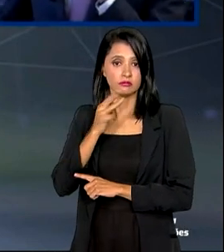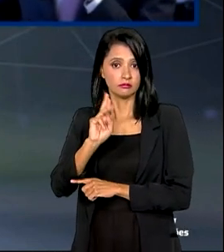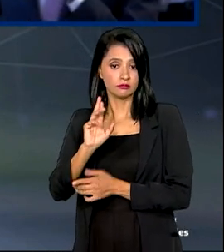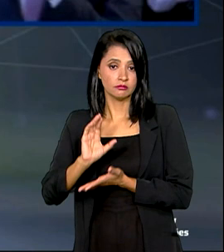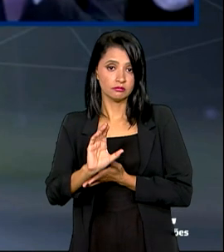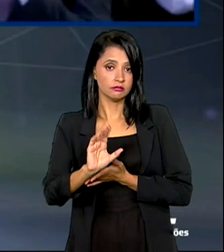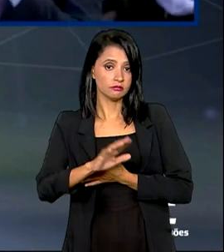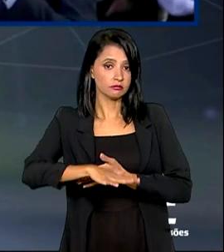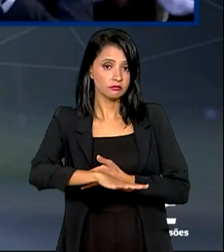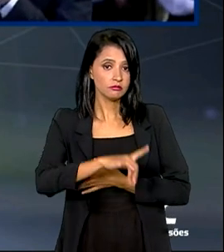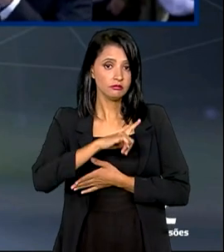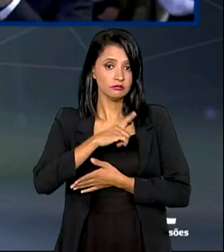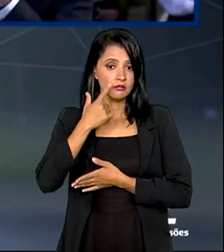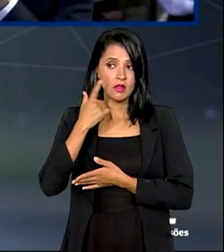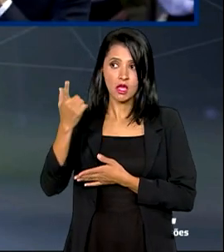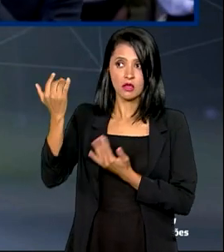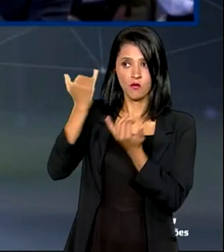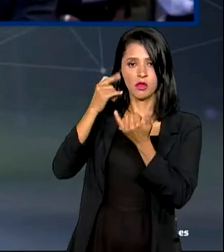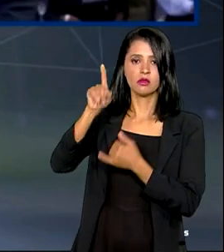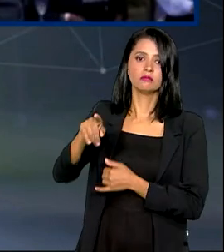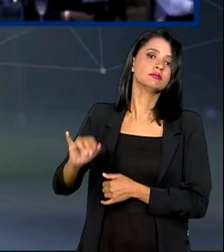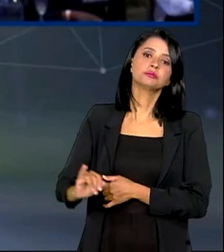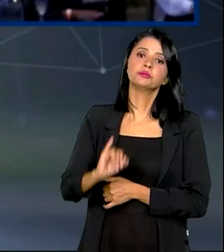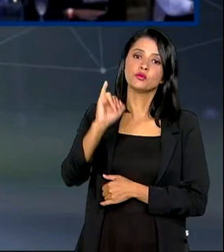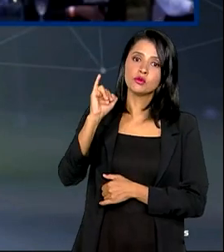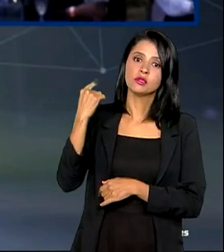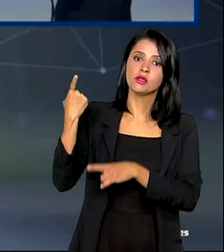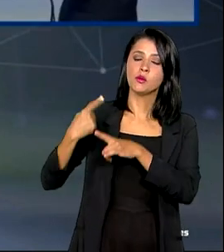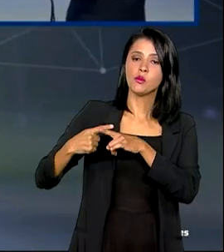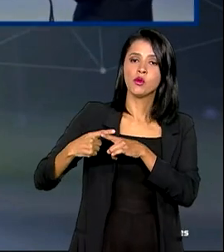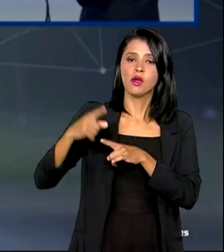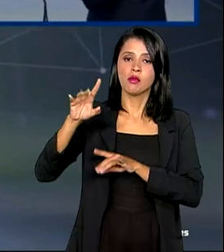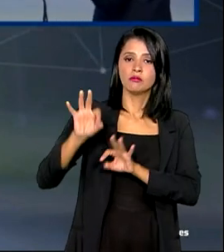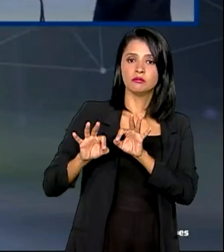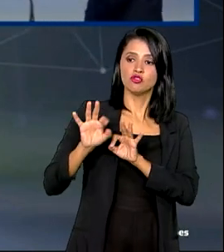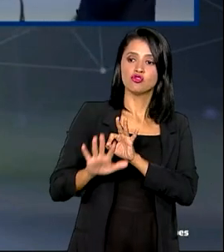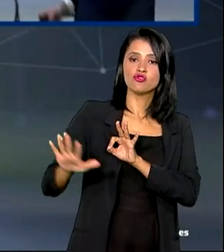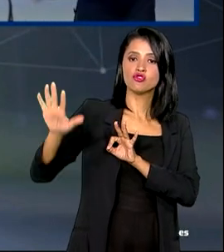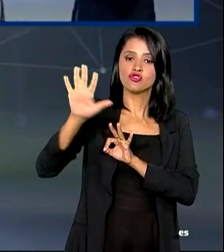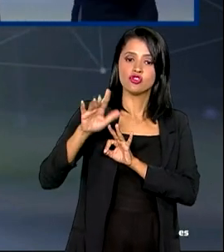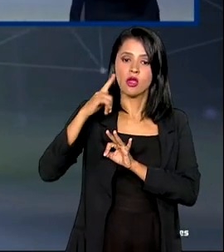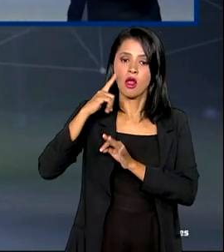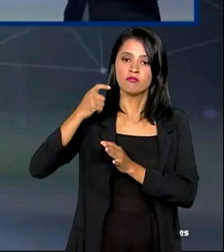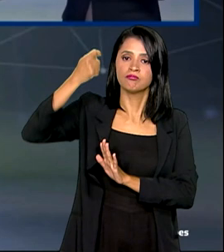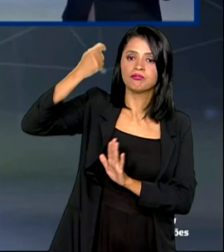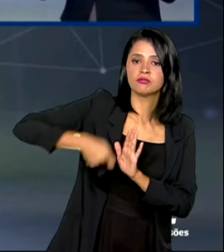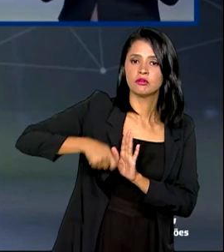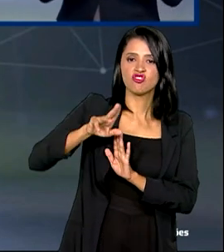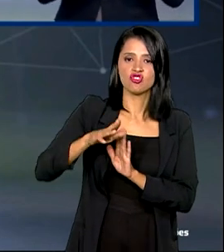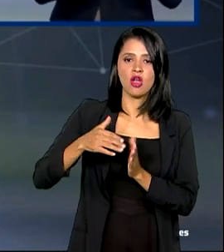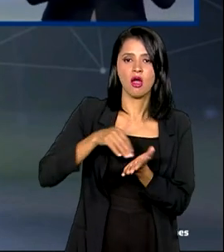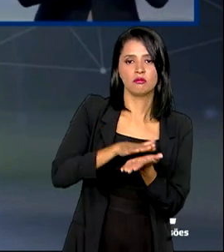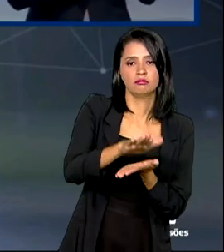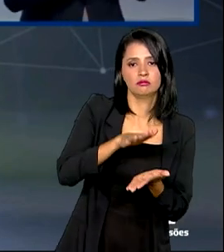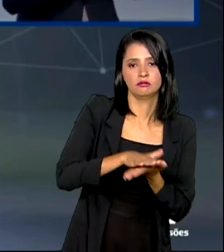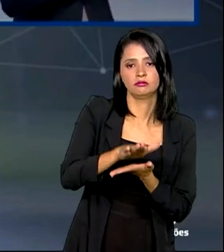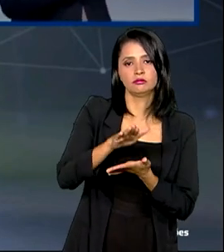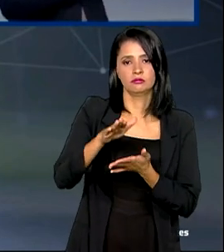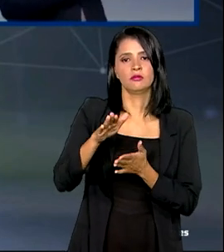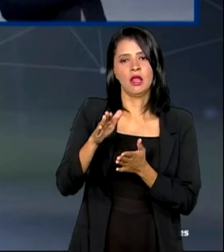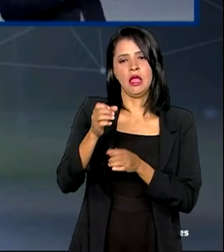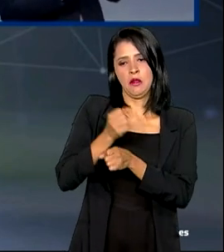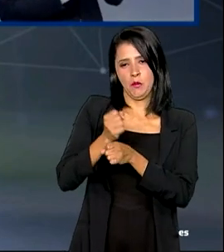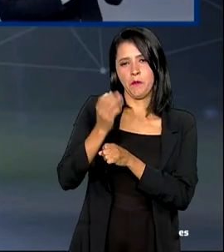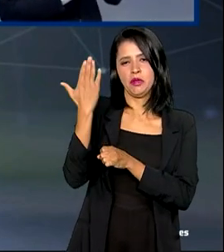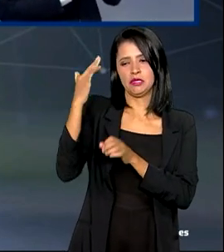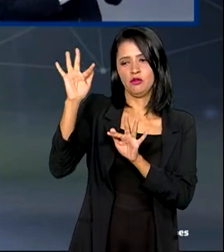reais e esse dado aqui é importante. O plano de geral de outorgas já foi lançado no final do